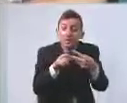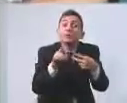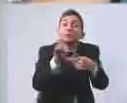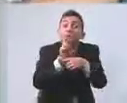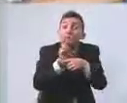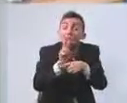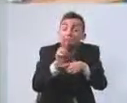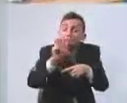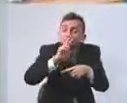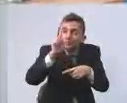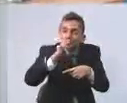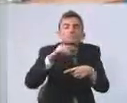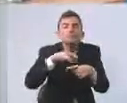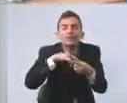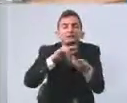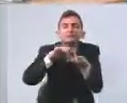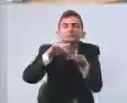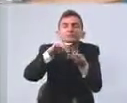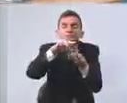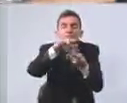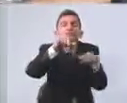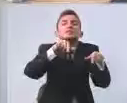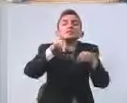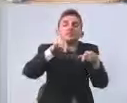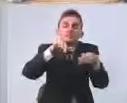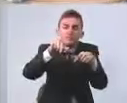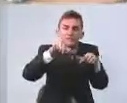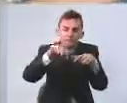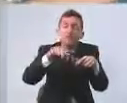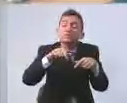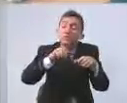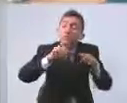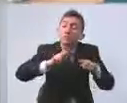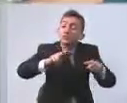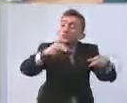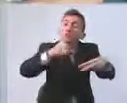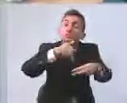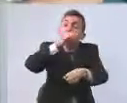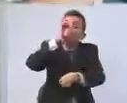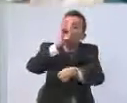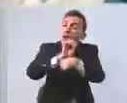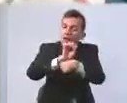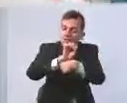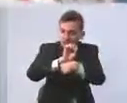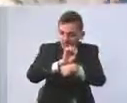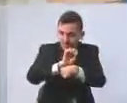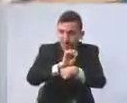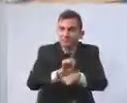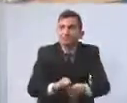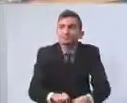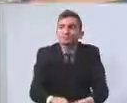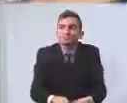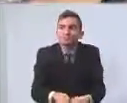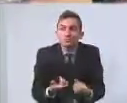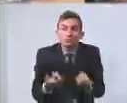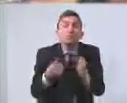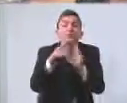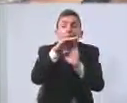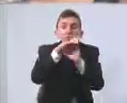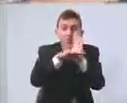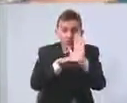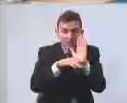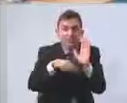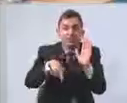complexidade são todos aqueles serviços continuados que não podem ser interrompidos. Programa de